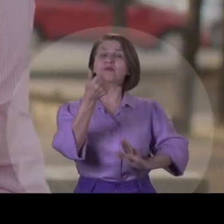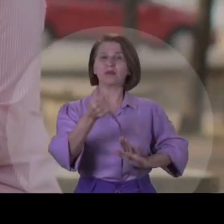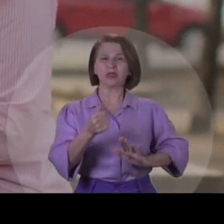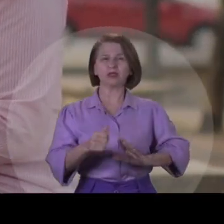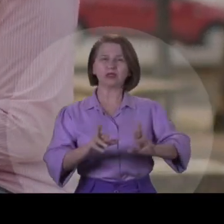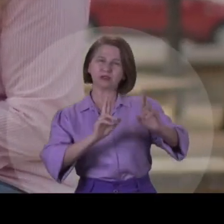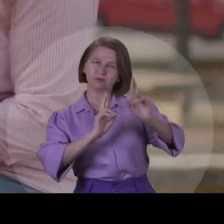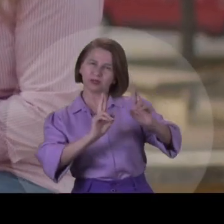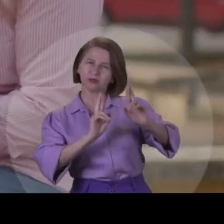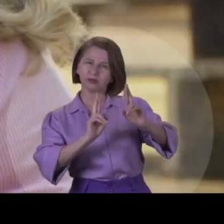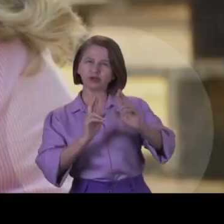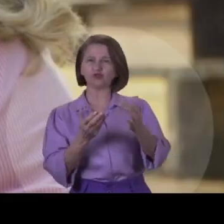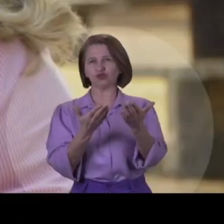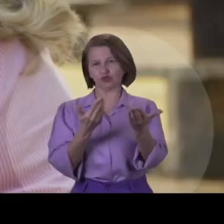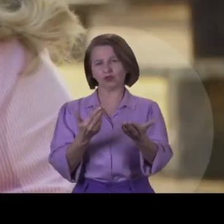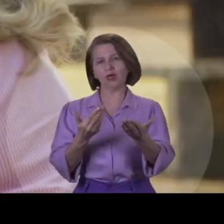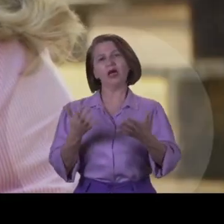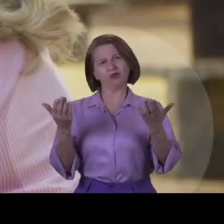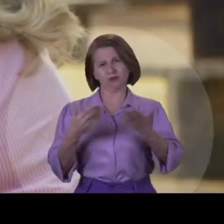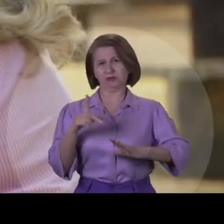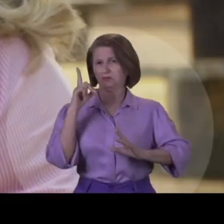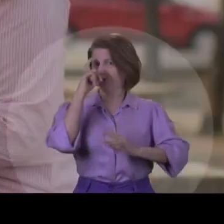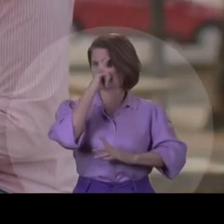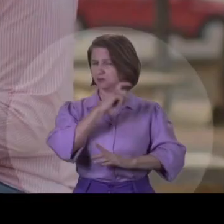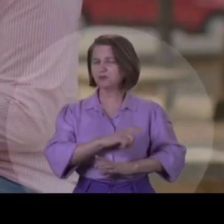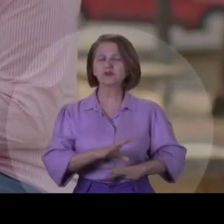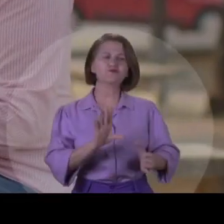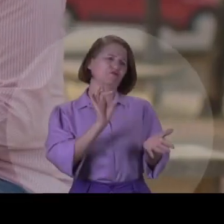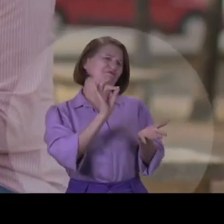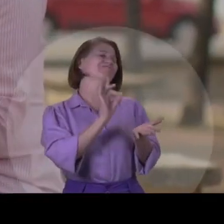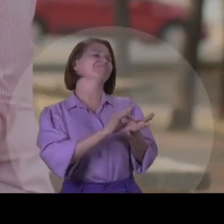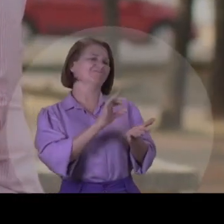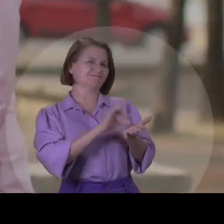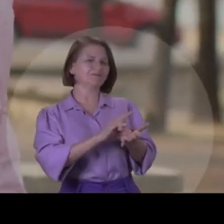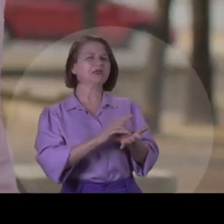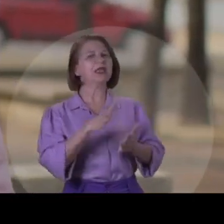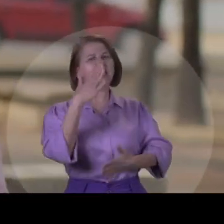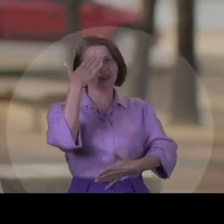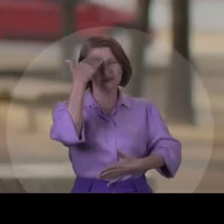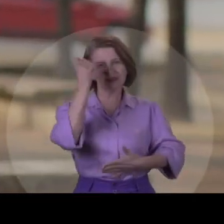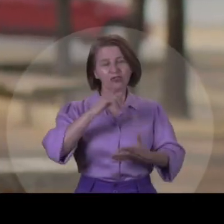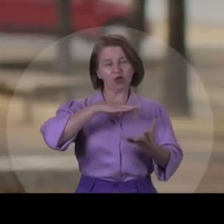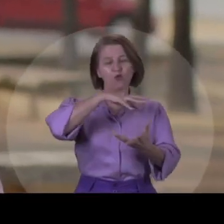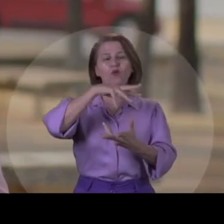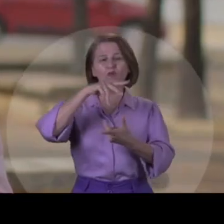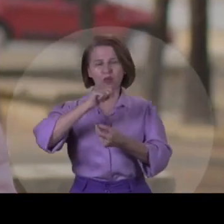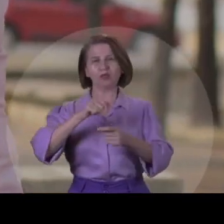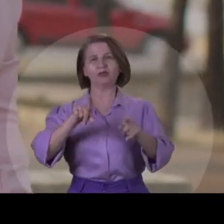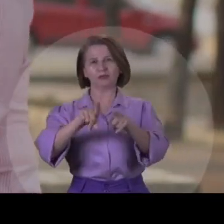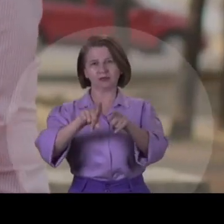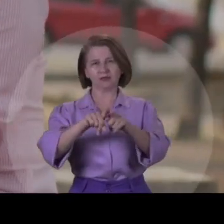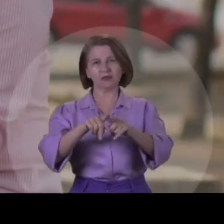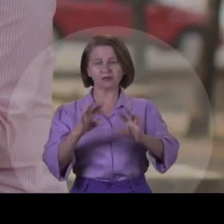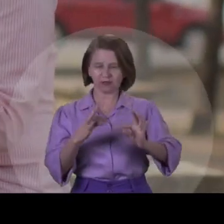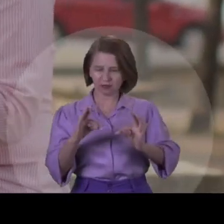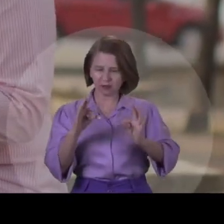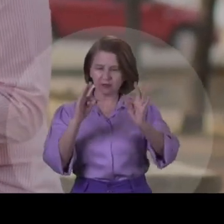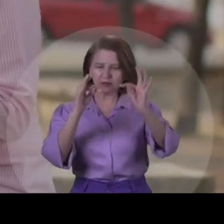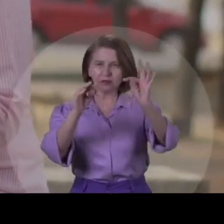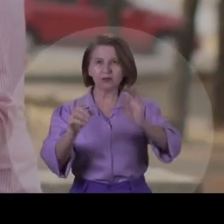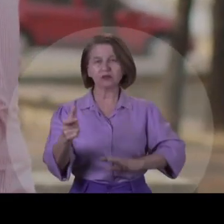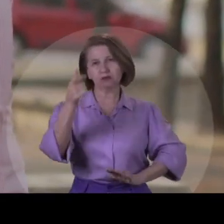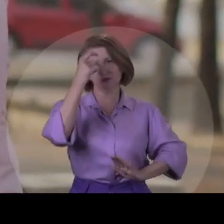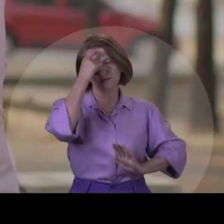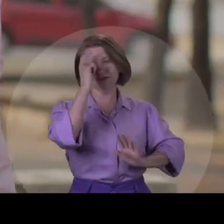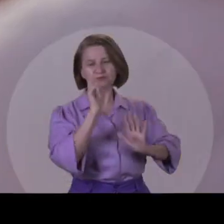expectativa de futuro do jovem, porque não está fácil. É verdade, e a gente sabe que a globalização, as tecnologias,